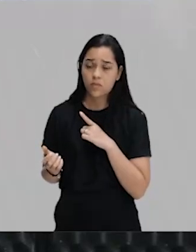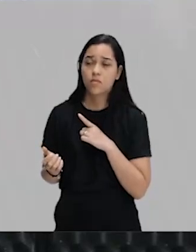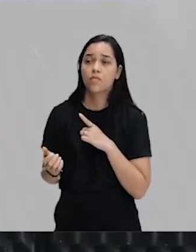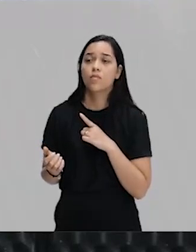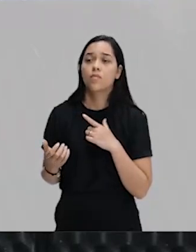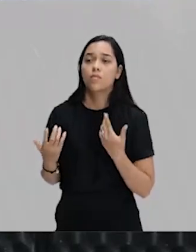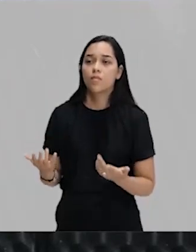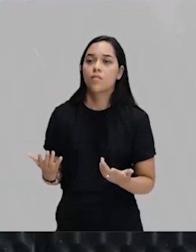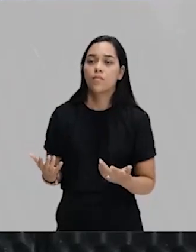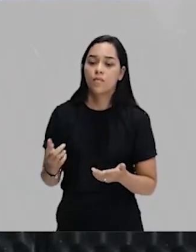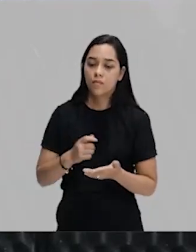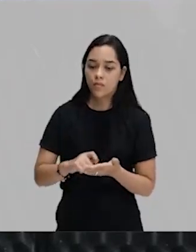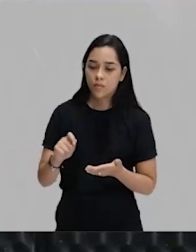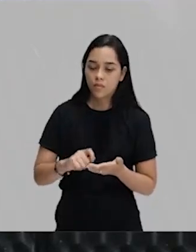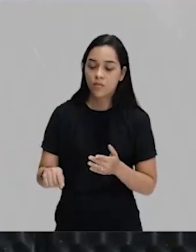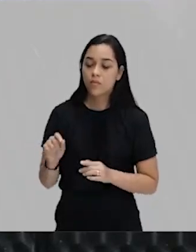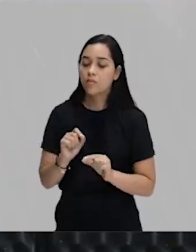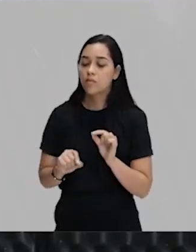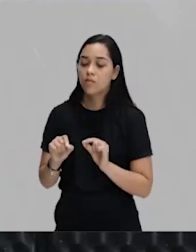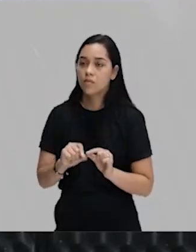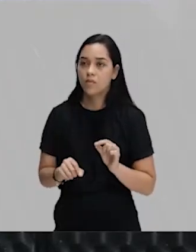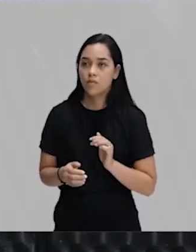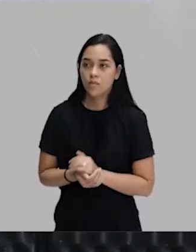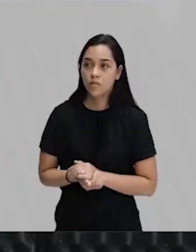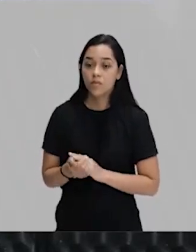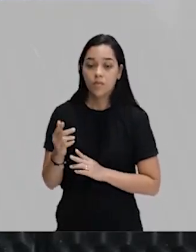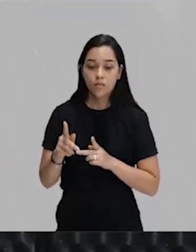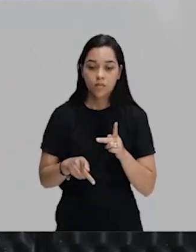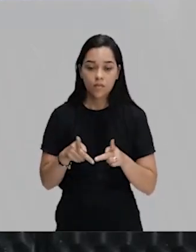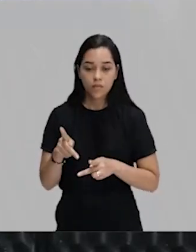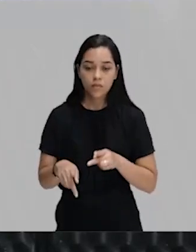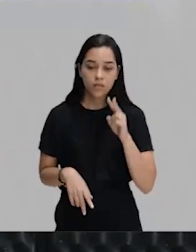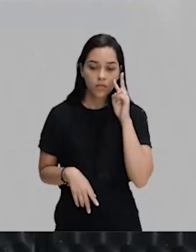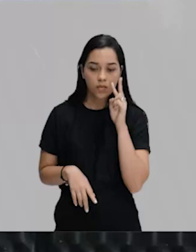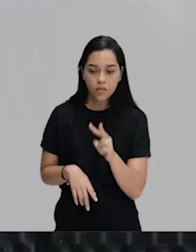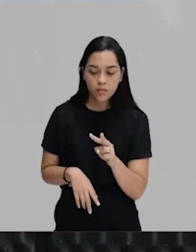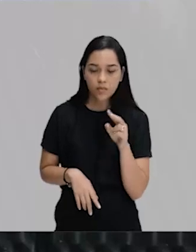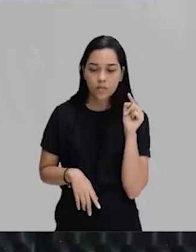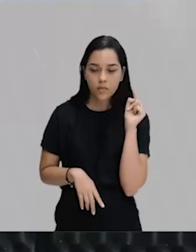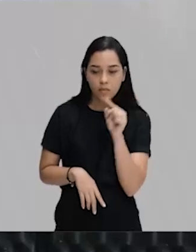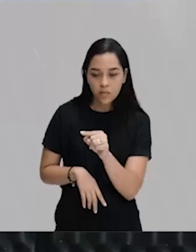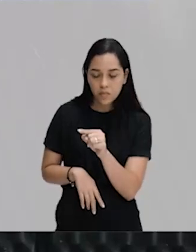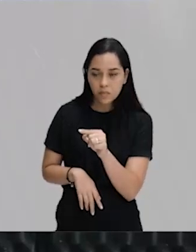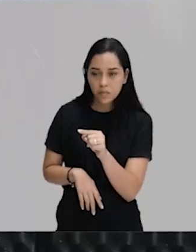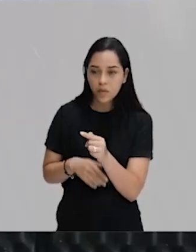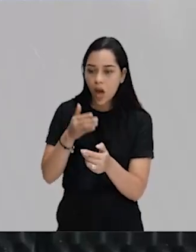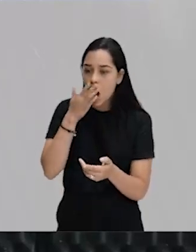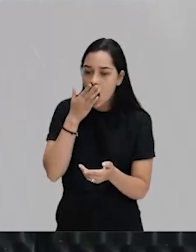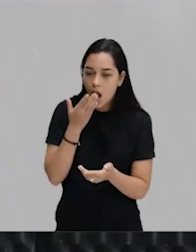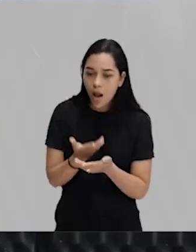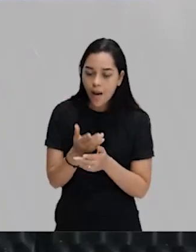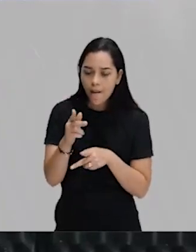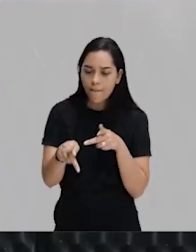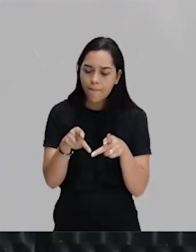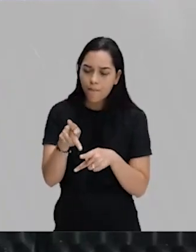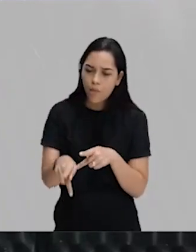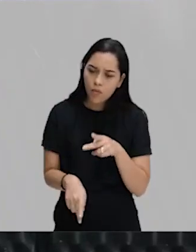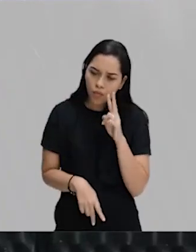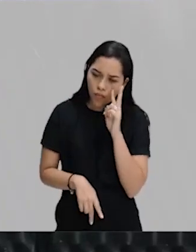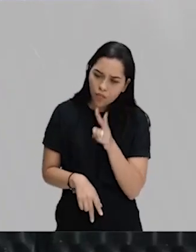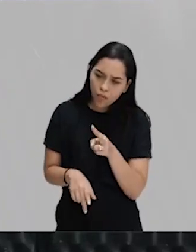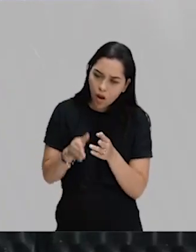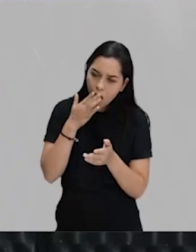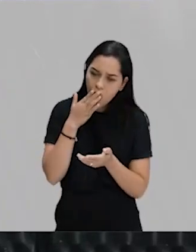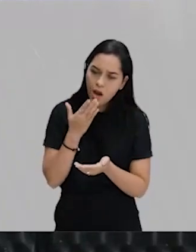o Aristide Lobo escreve o seguinte, o povo assistiu bestializado. O povo, olha